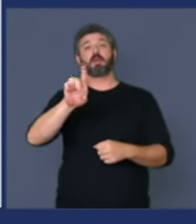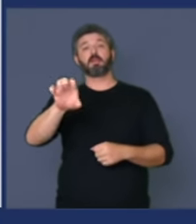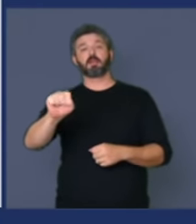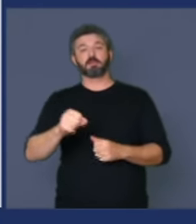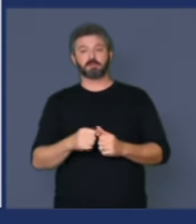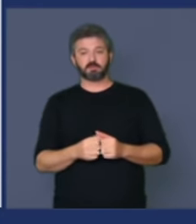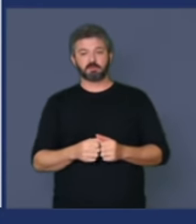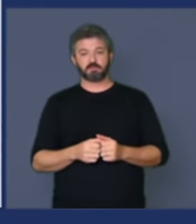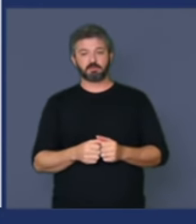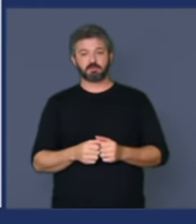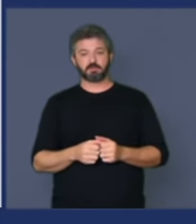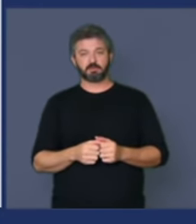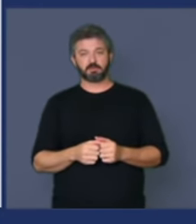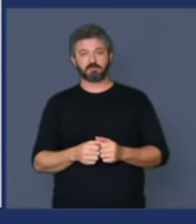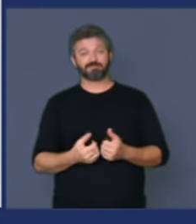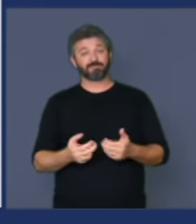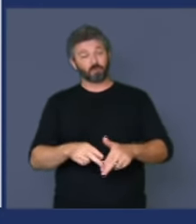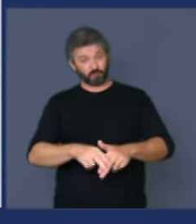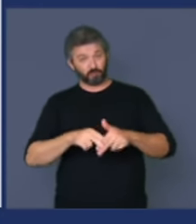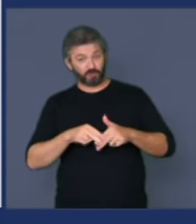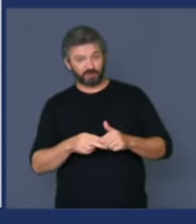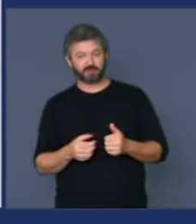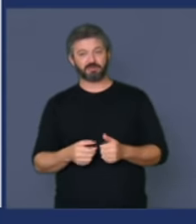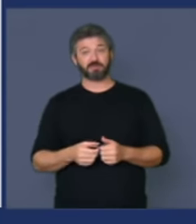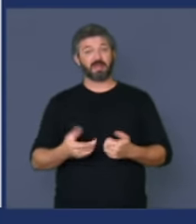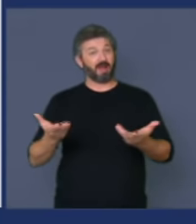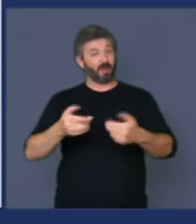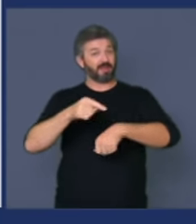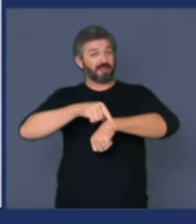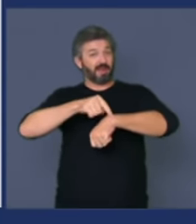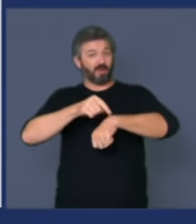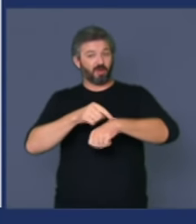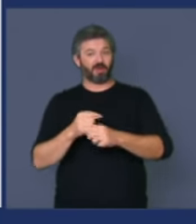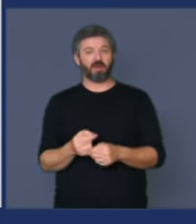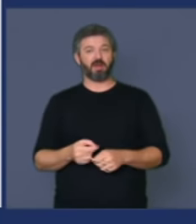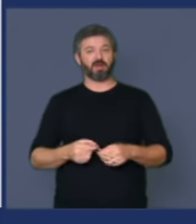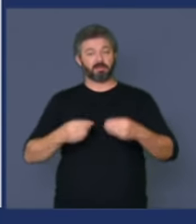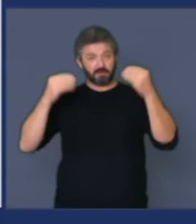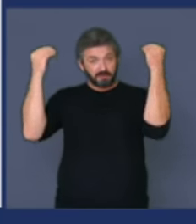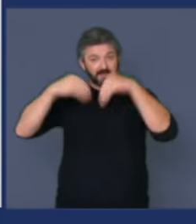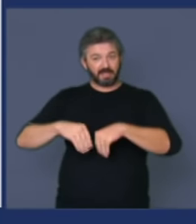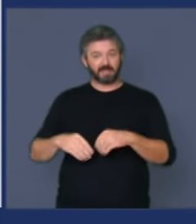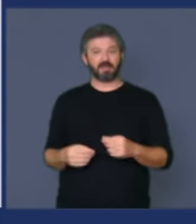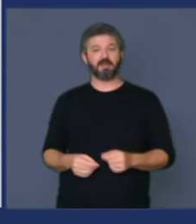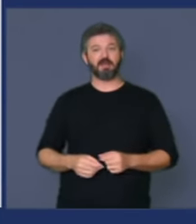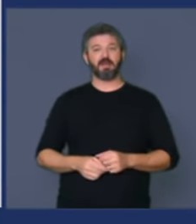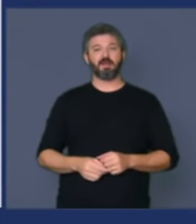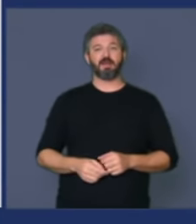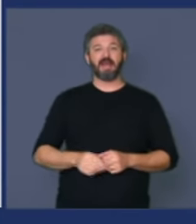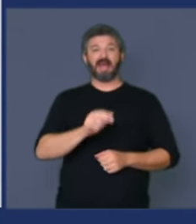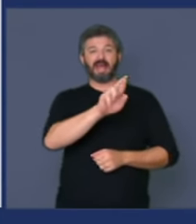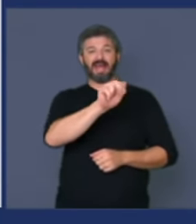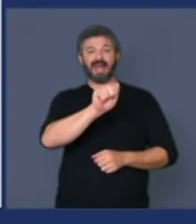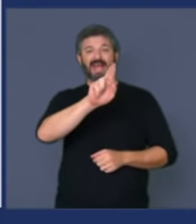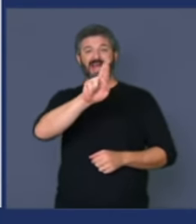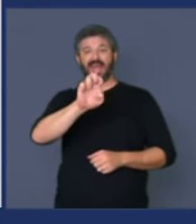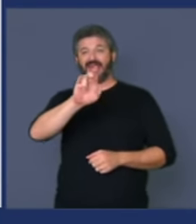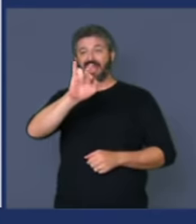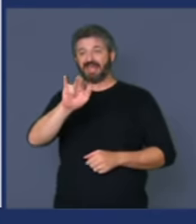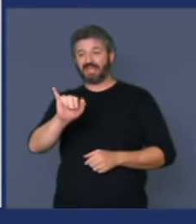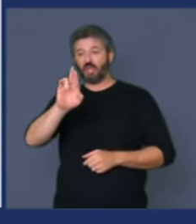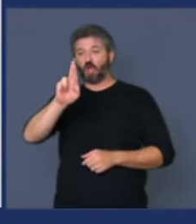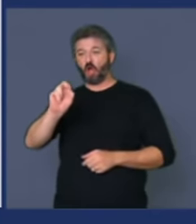xará Paulo Guedes portanto amigo chegou a hora de jogar a toalha rá rí rá rí fora Paulo Guedes